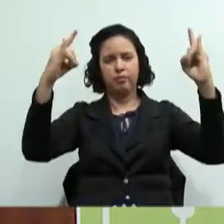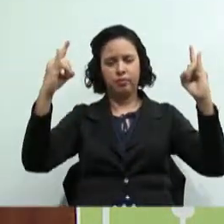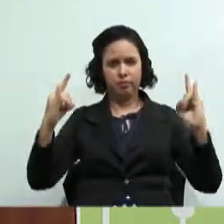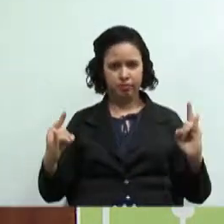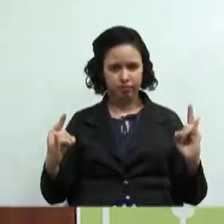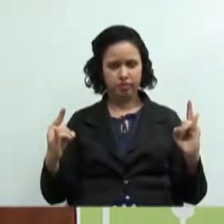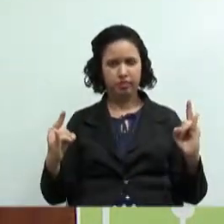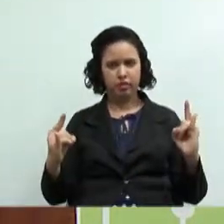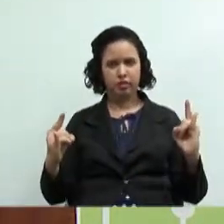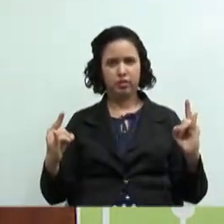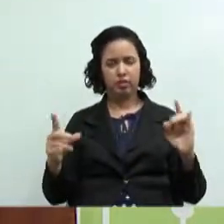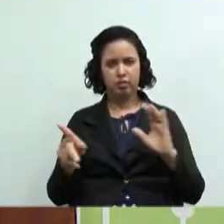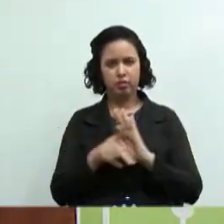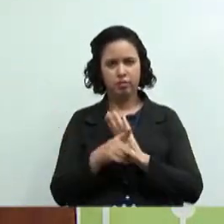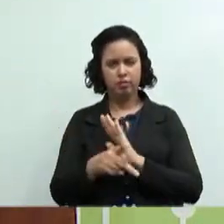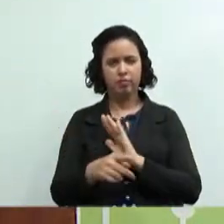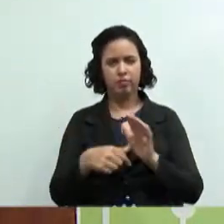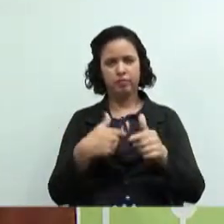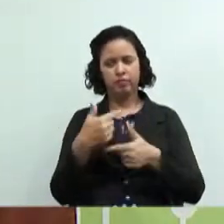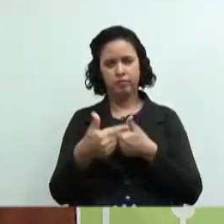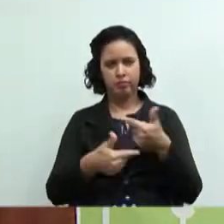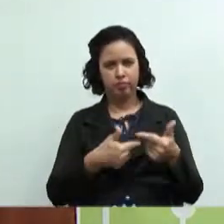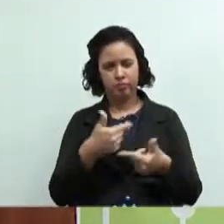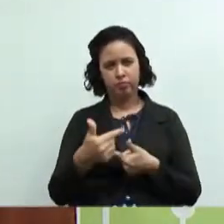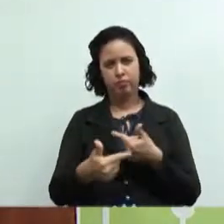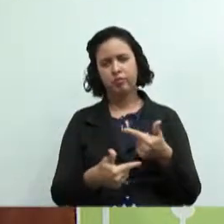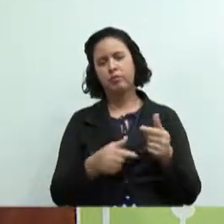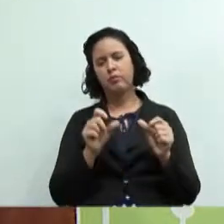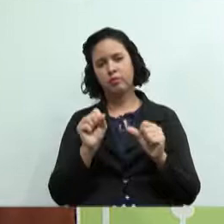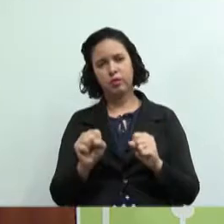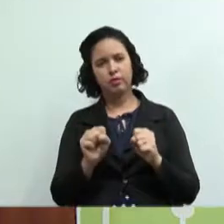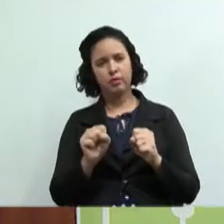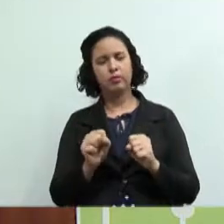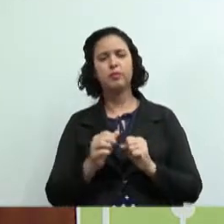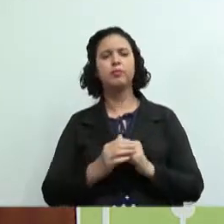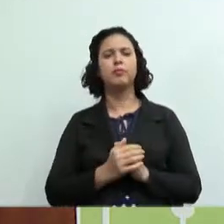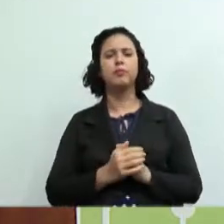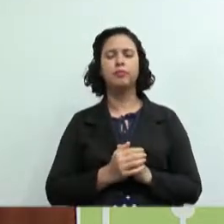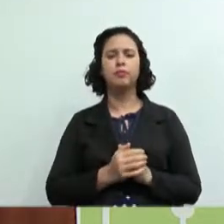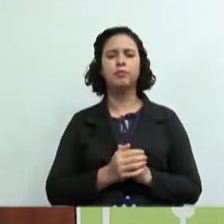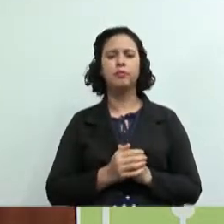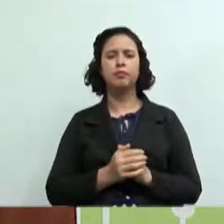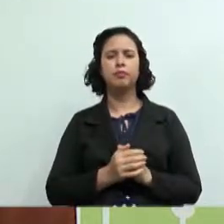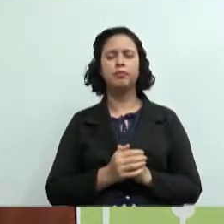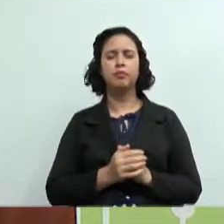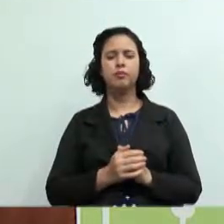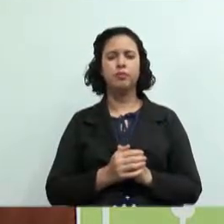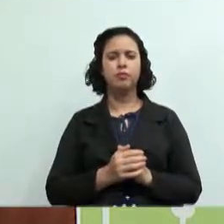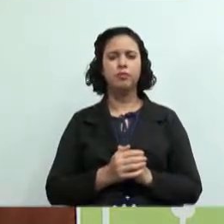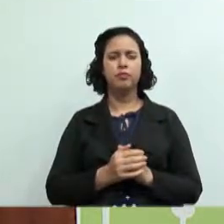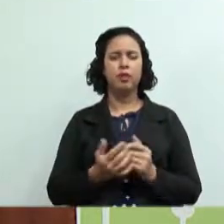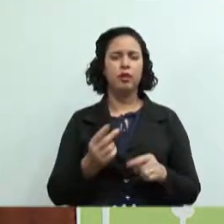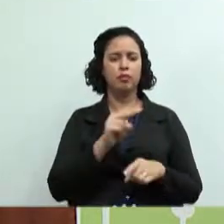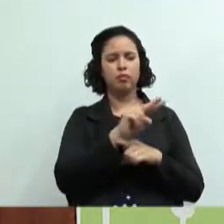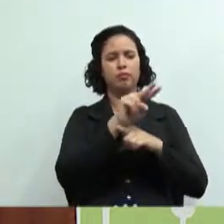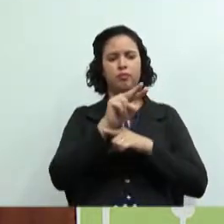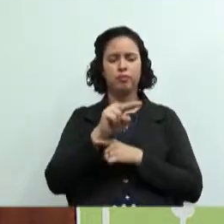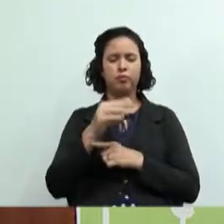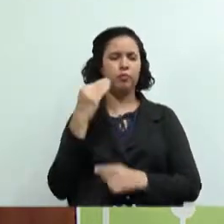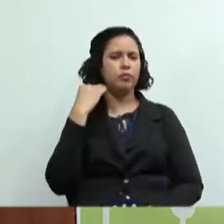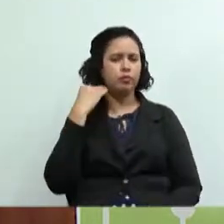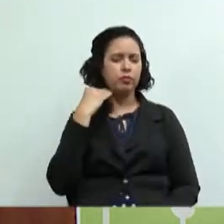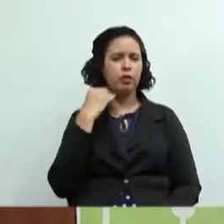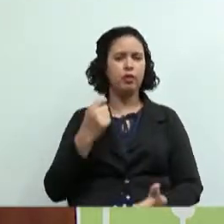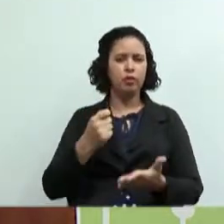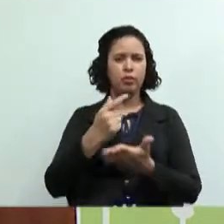galpão, tá, gente? Um galpão, pode ser um galpão ou uma garagem. E eles, a partir de um financiamento, eles conseguem todas as